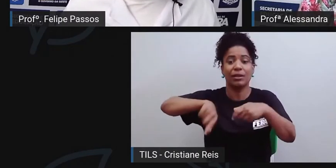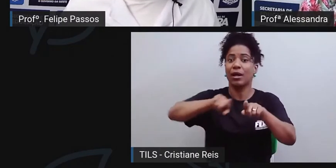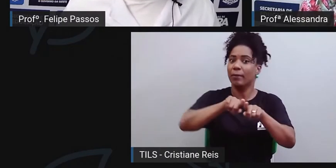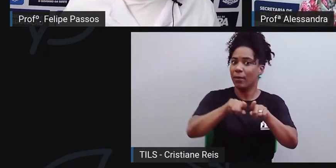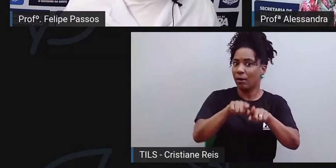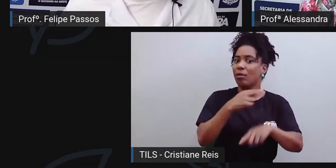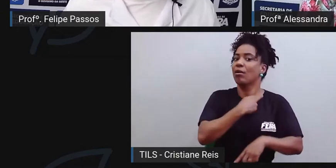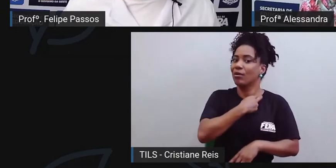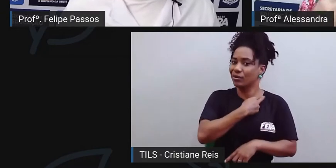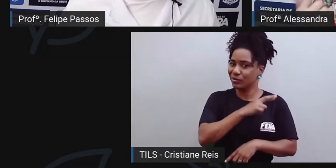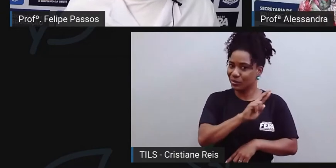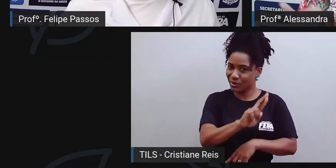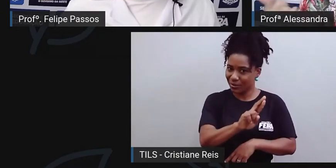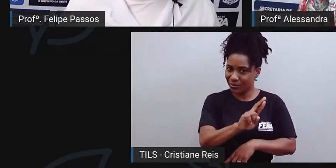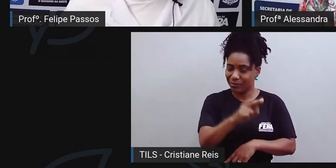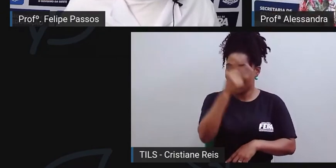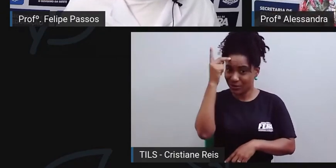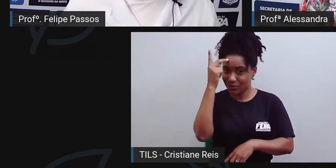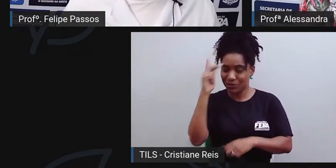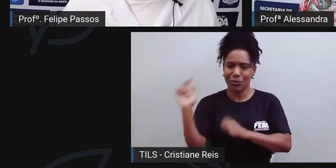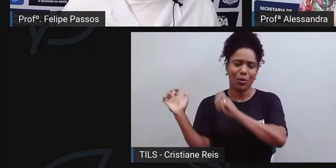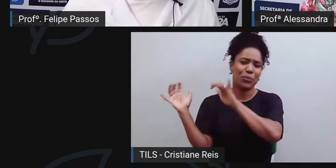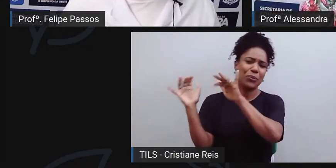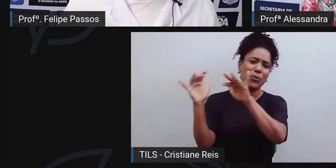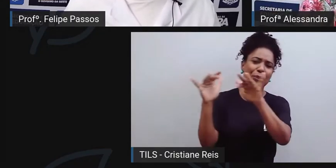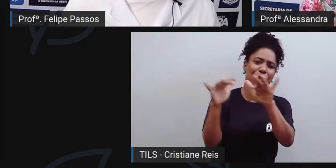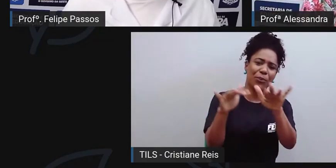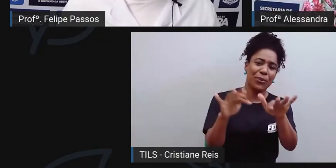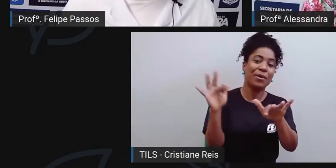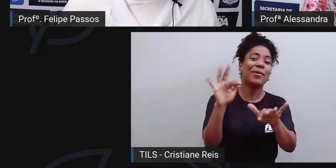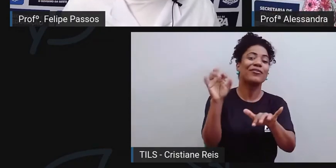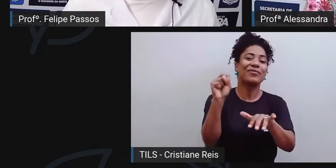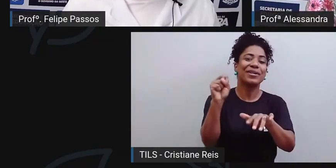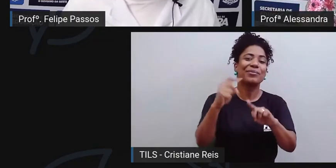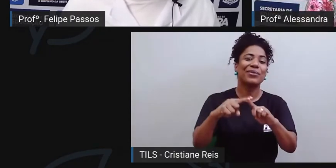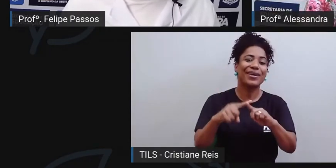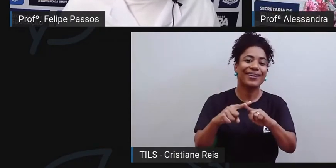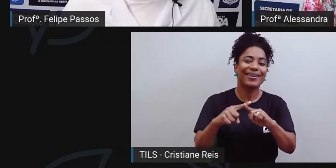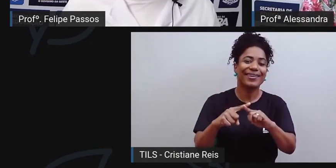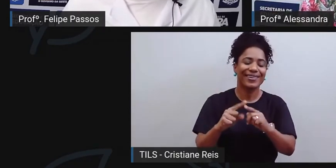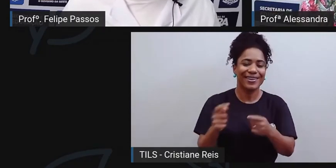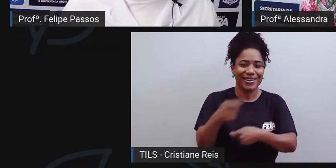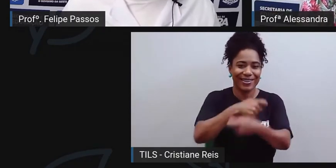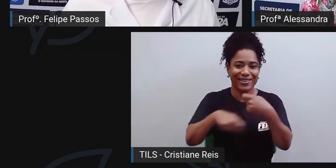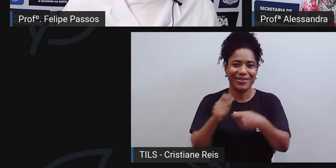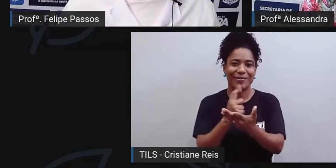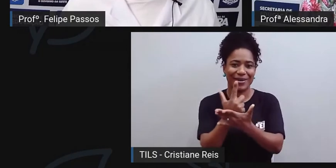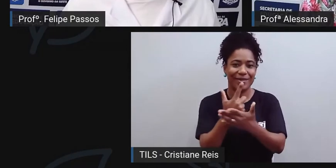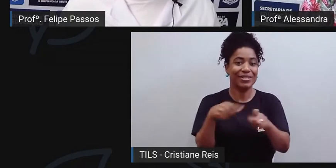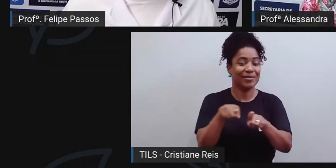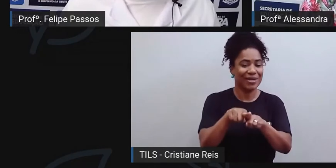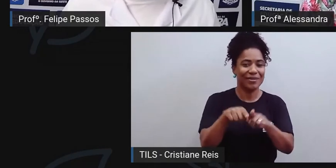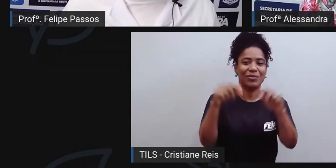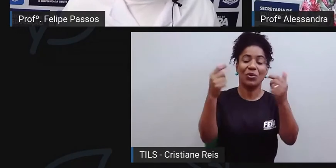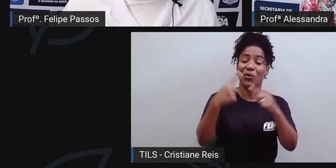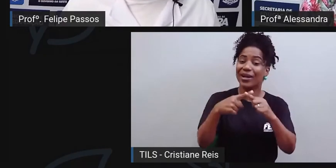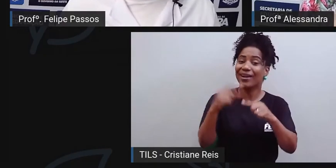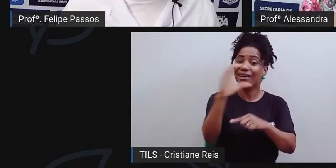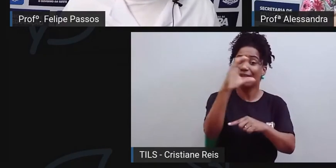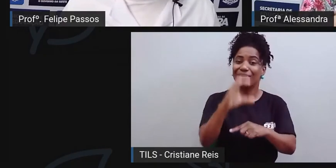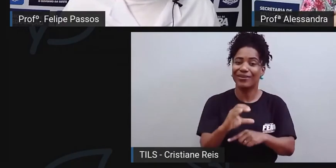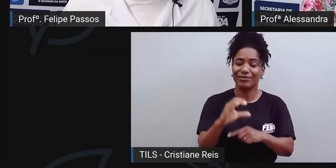muita gente também vinha, não apenas por conta da feira, mas também por conta da devoção à Nossa Senhora Santana. Então, foram